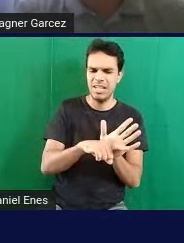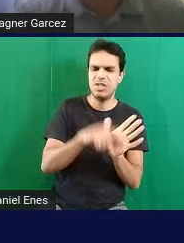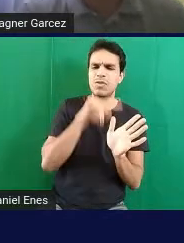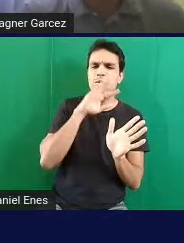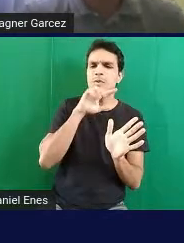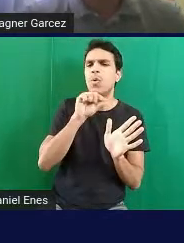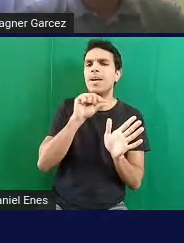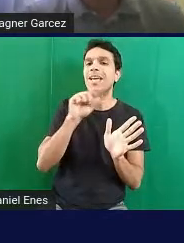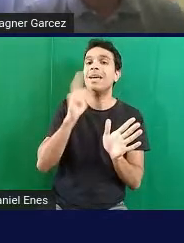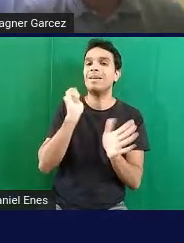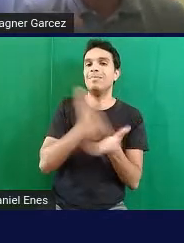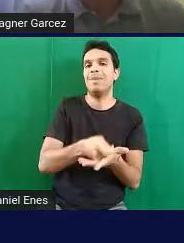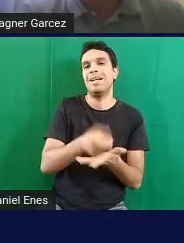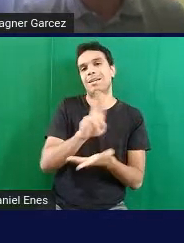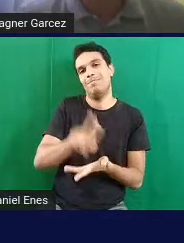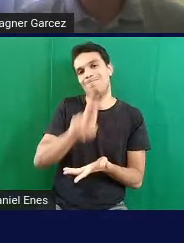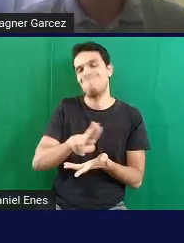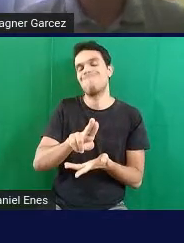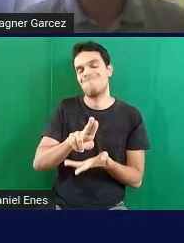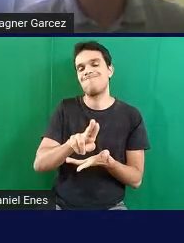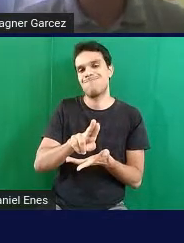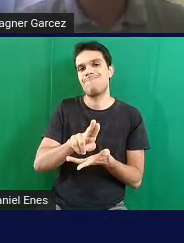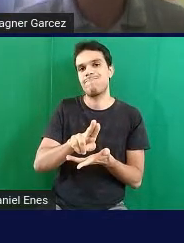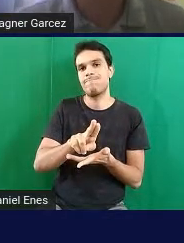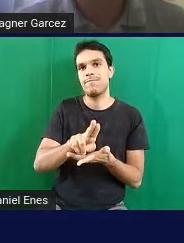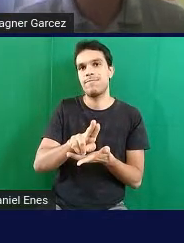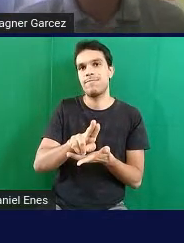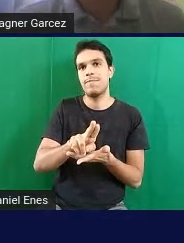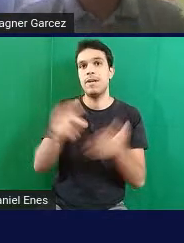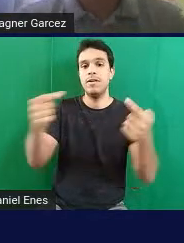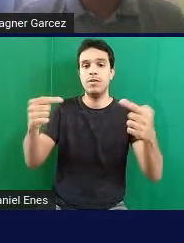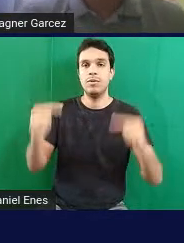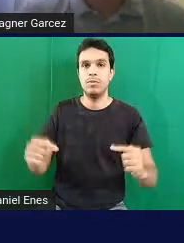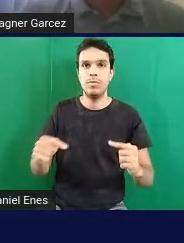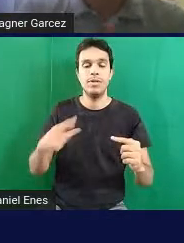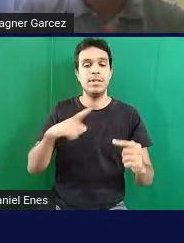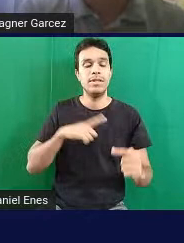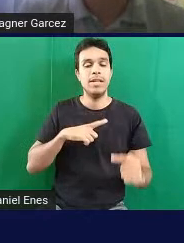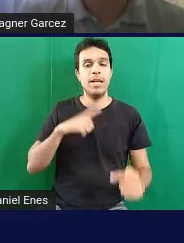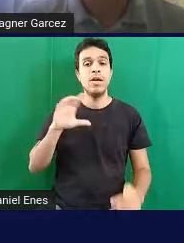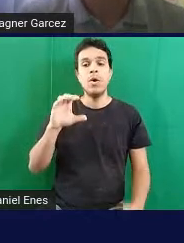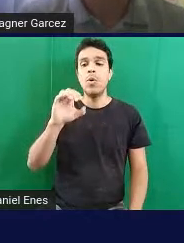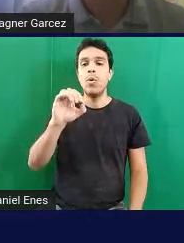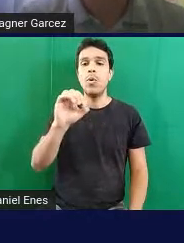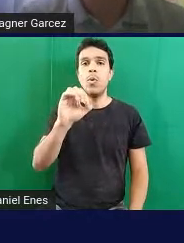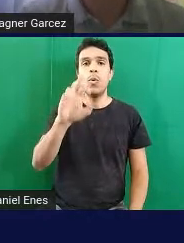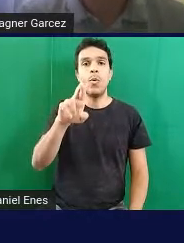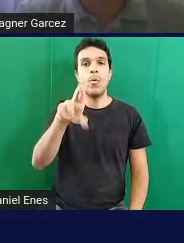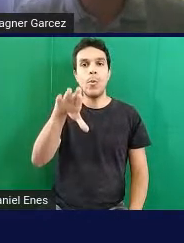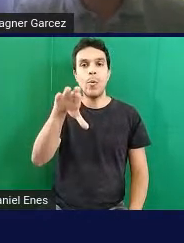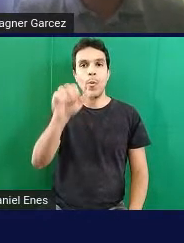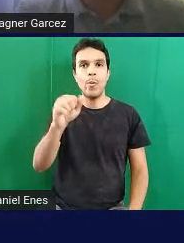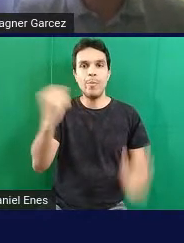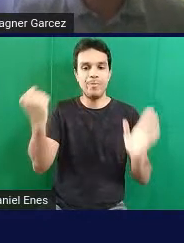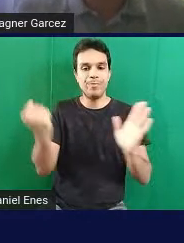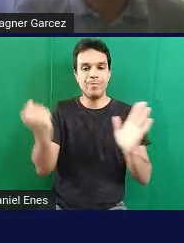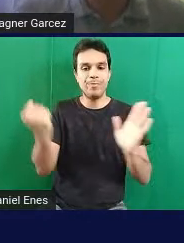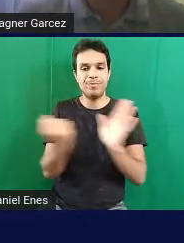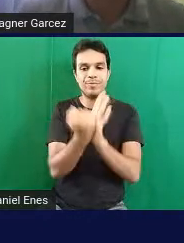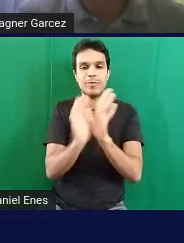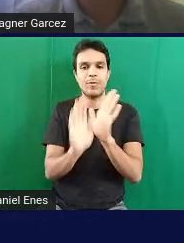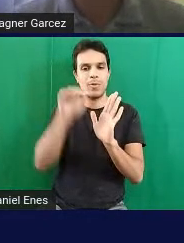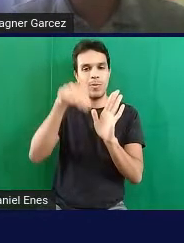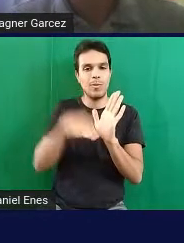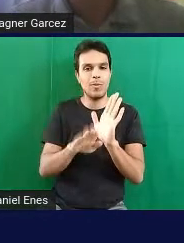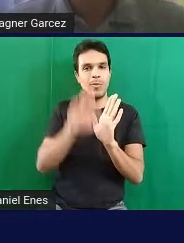usá-los. Embaixo, você tem ali o orca, que é aquele símbolo ali de uma baleia orca com